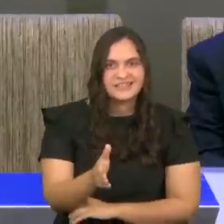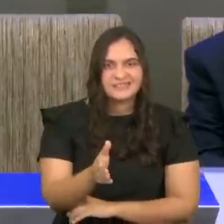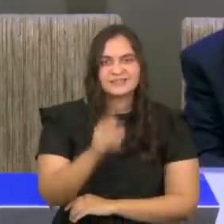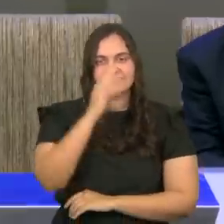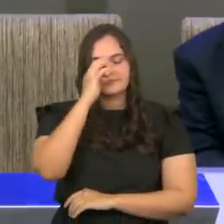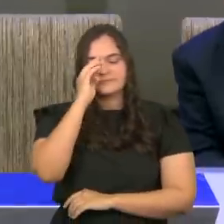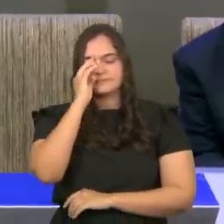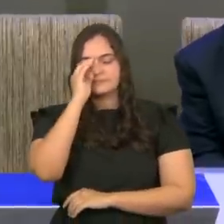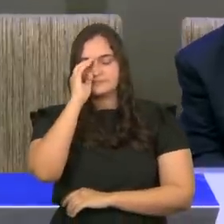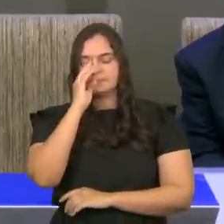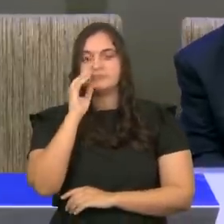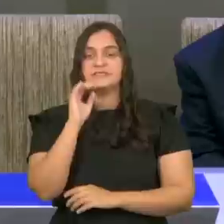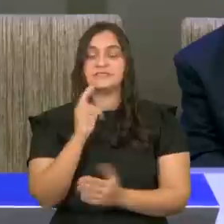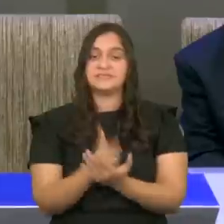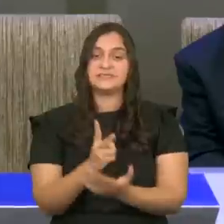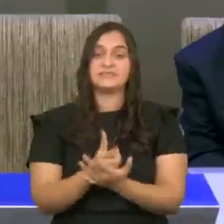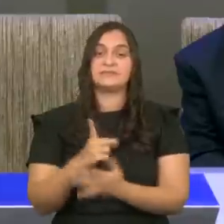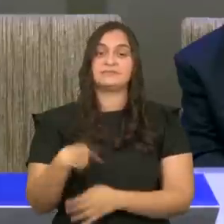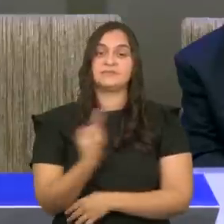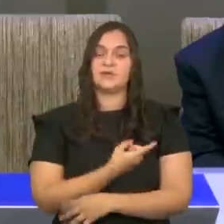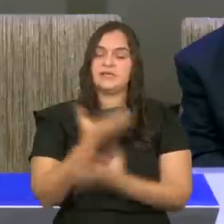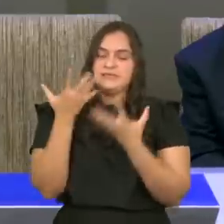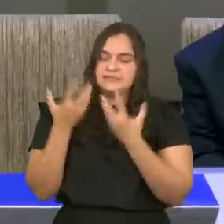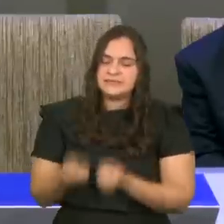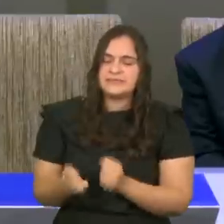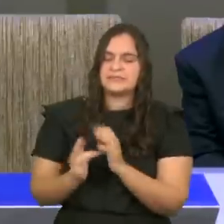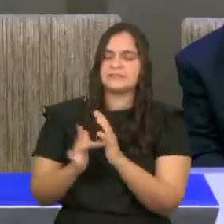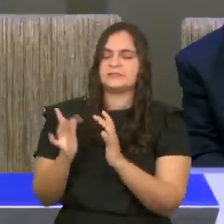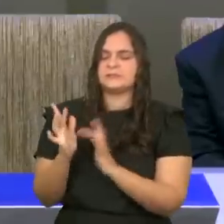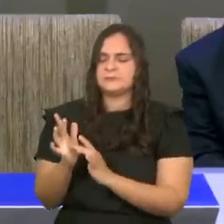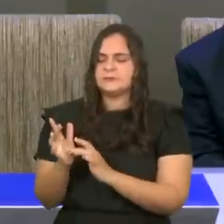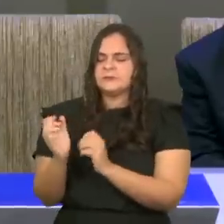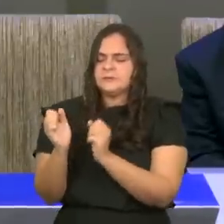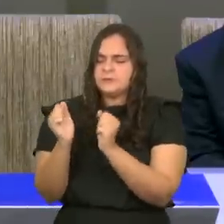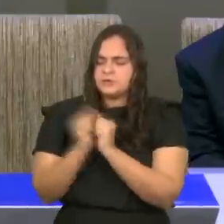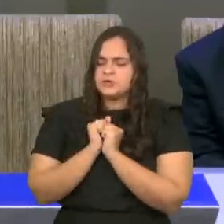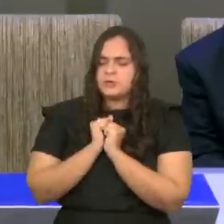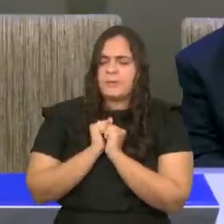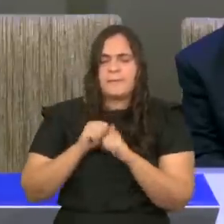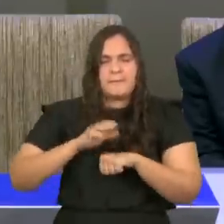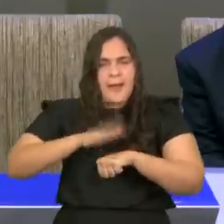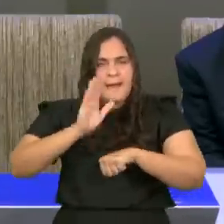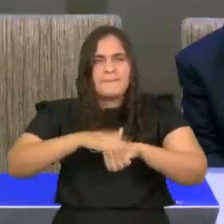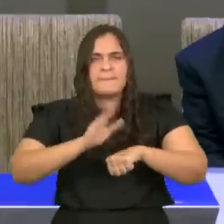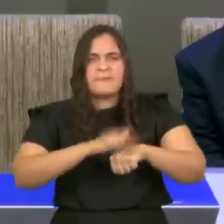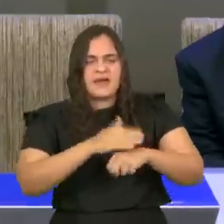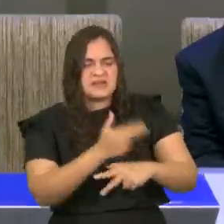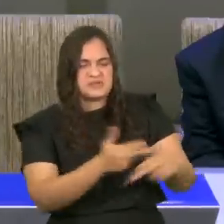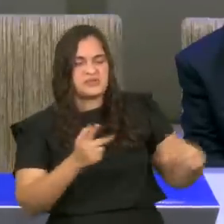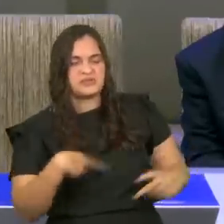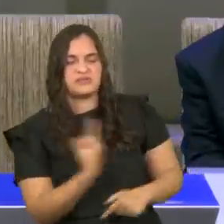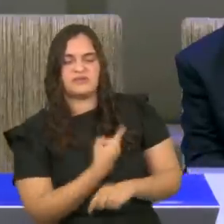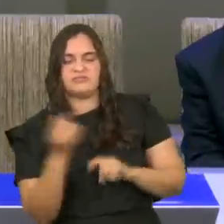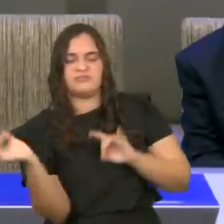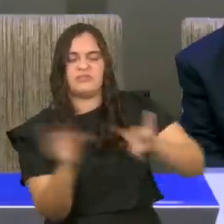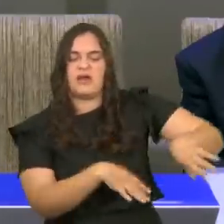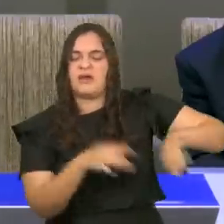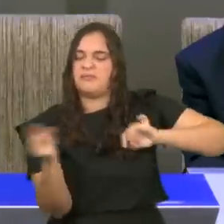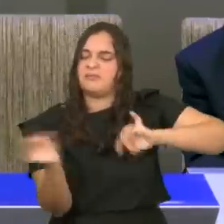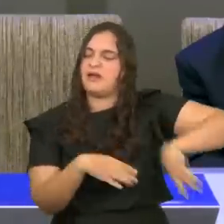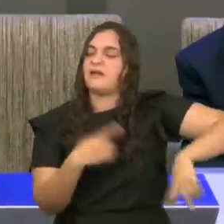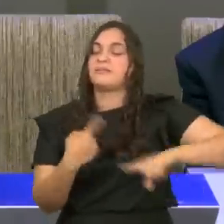a gente, se abraça, com ela, mais coisas, vamos, nos deixando, pelo caminho, porque Jesus, vai, nos,